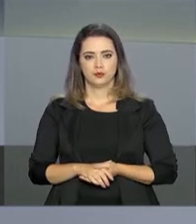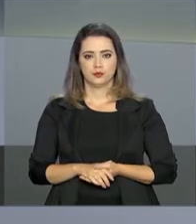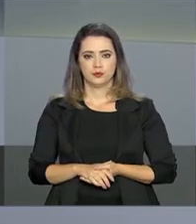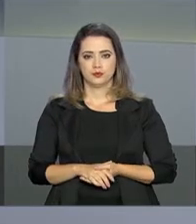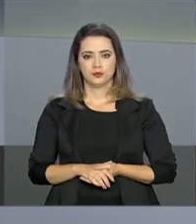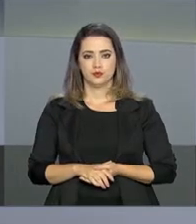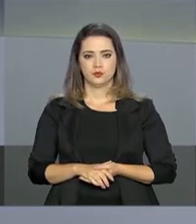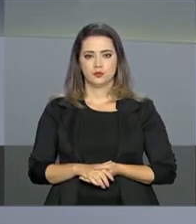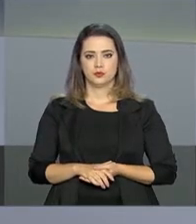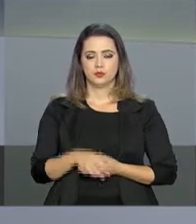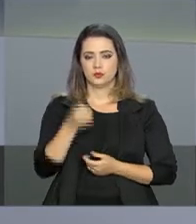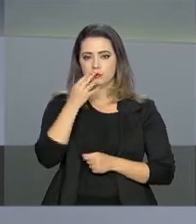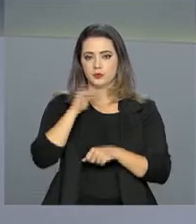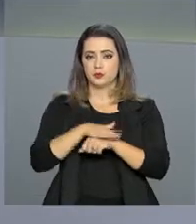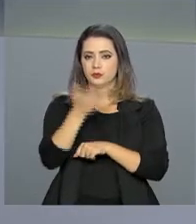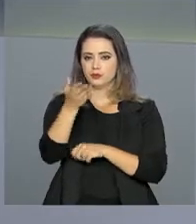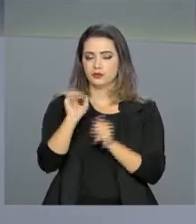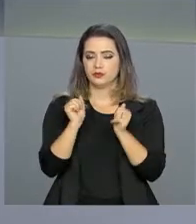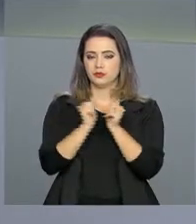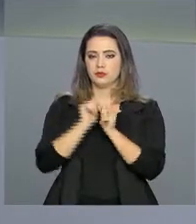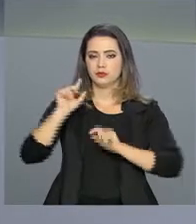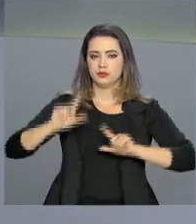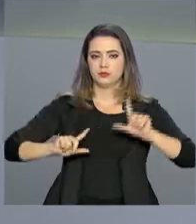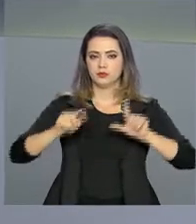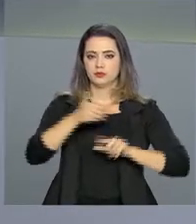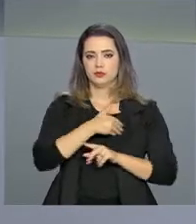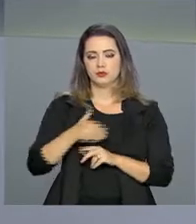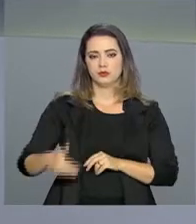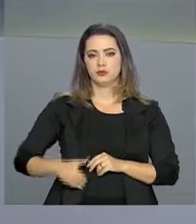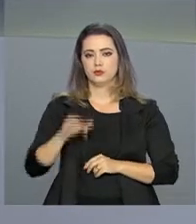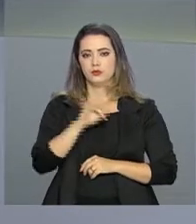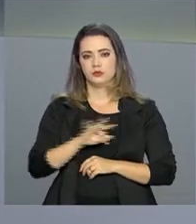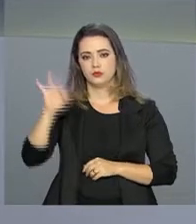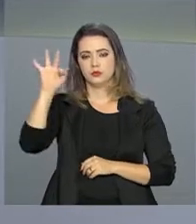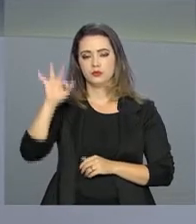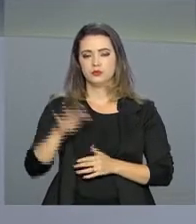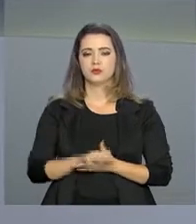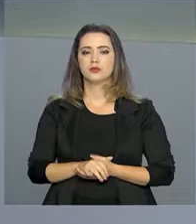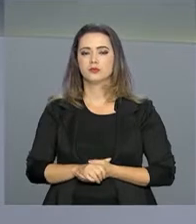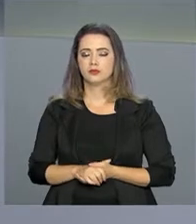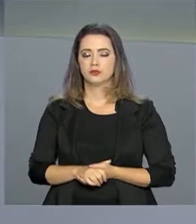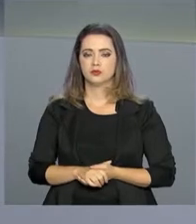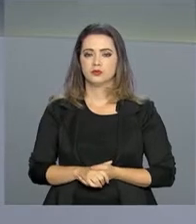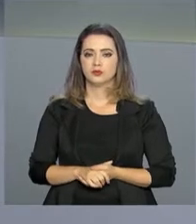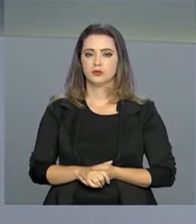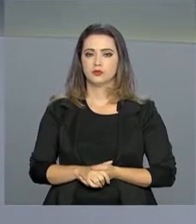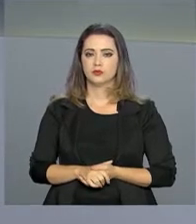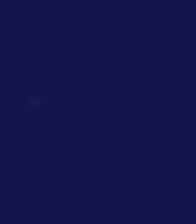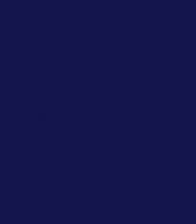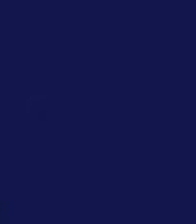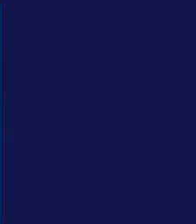canal no YouTube. Uma ótima noite para você e continue aqui com a gente na NBR, a TV do Governo Federal.